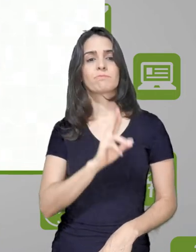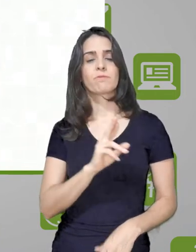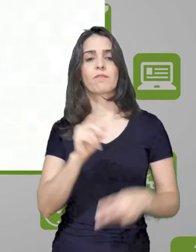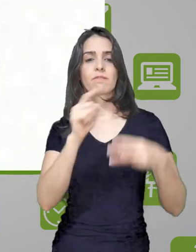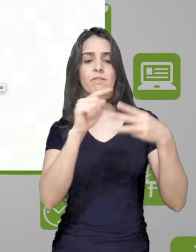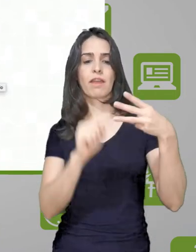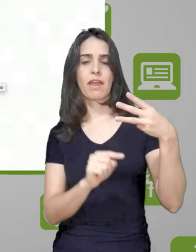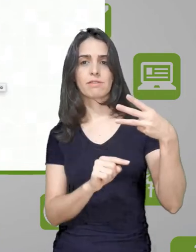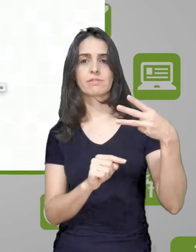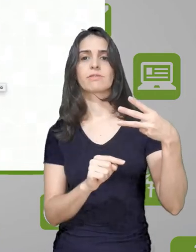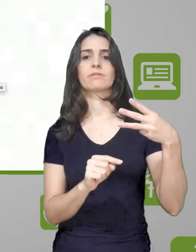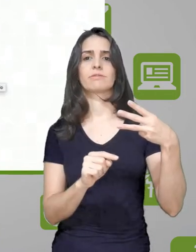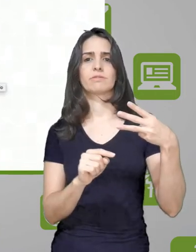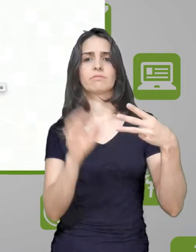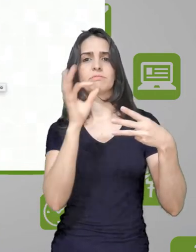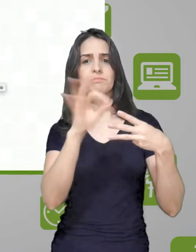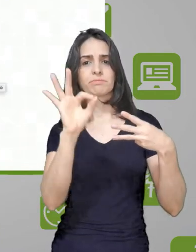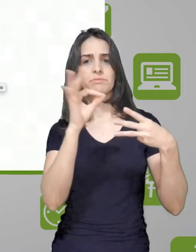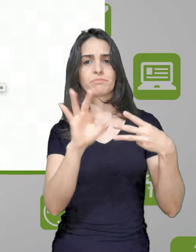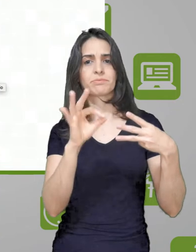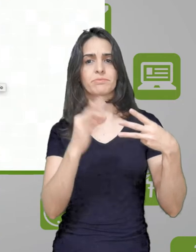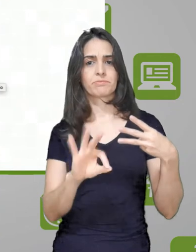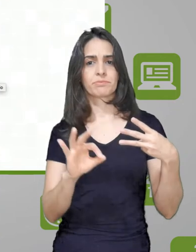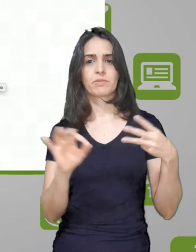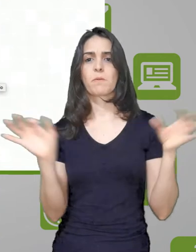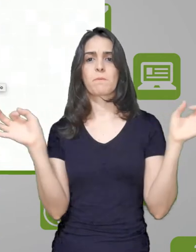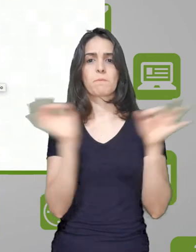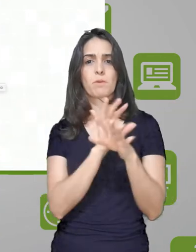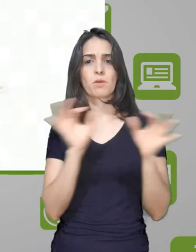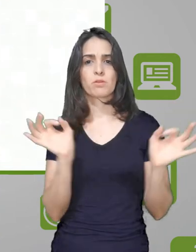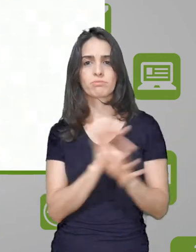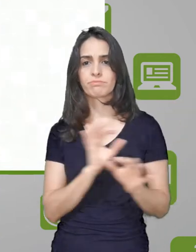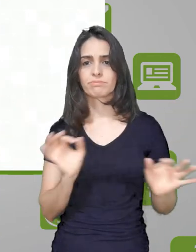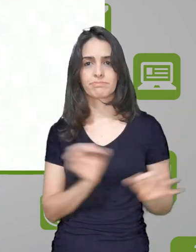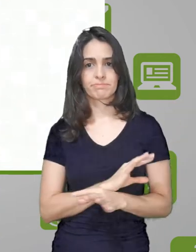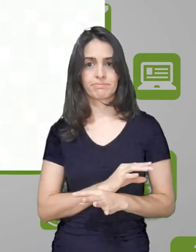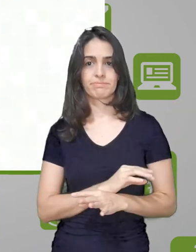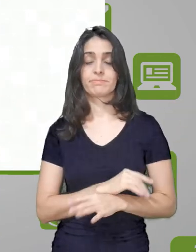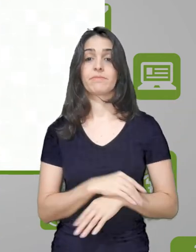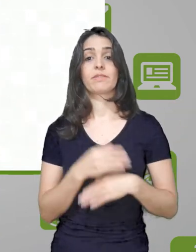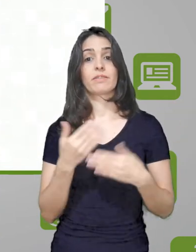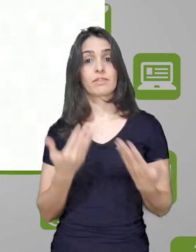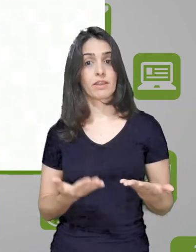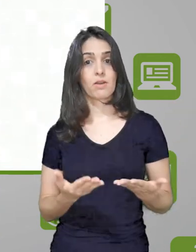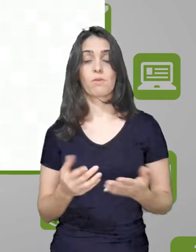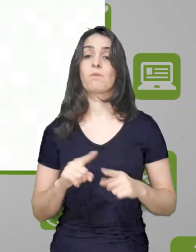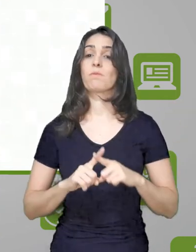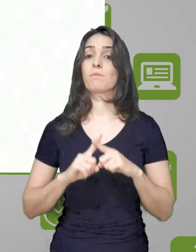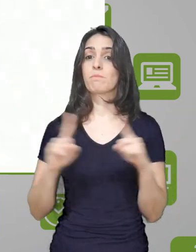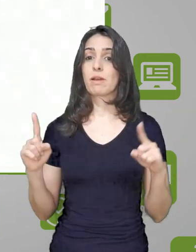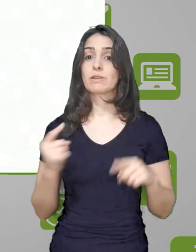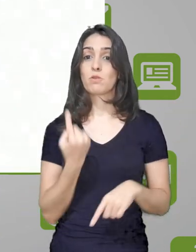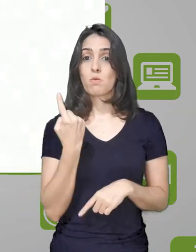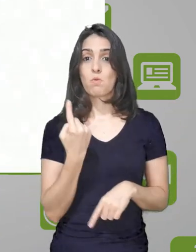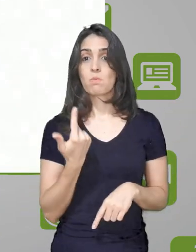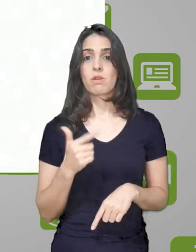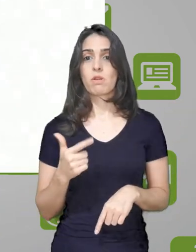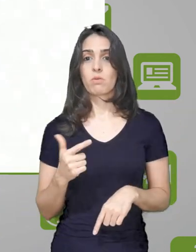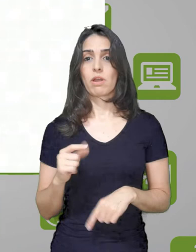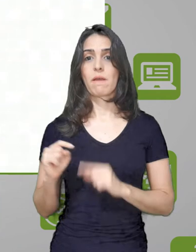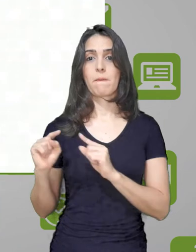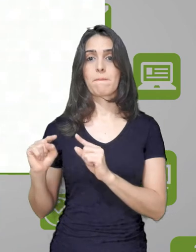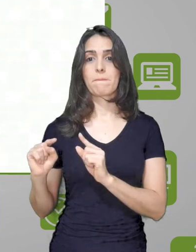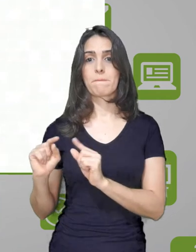a três atividades e elas foram marcadas como concluída. Essa atividade